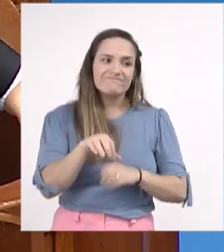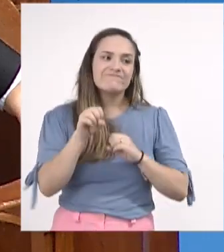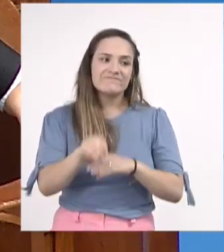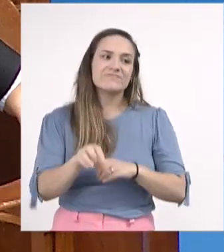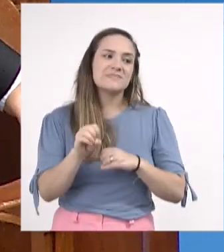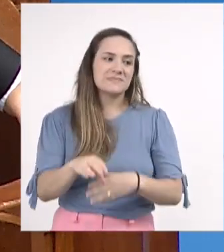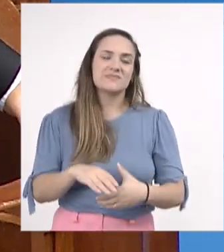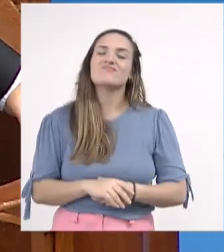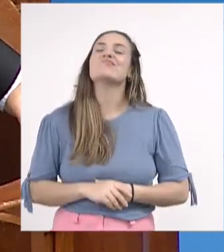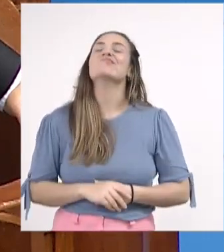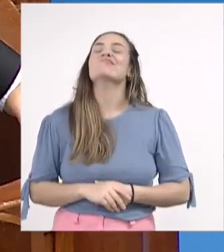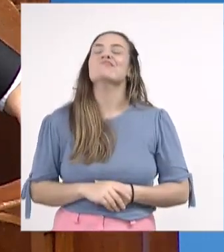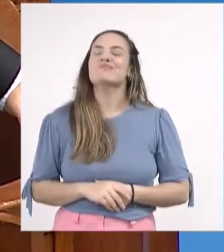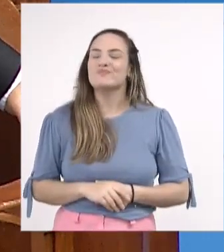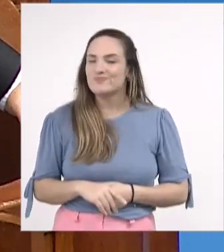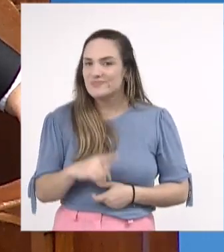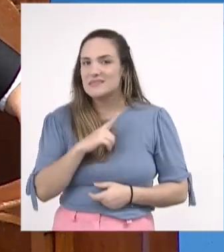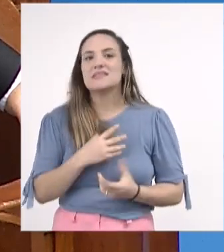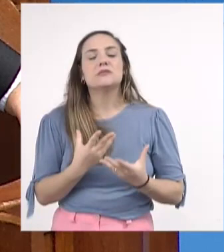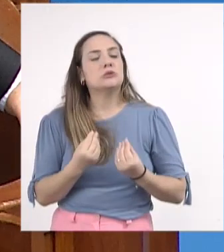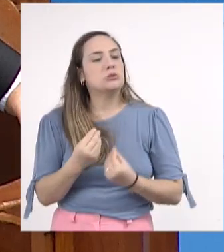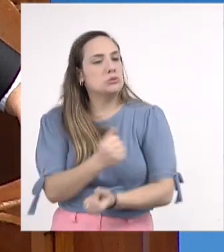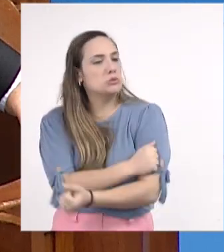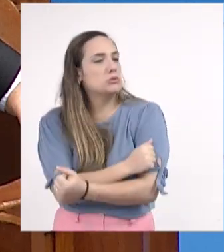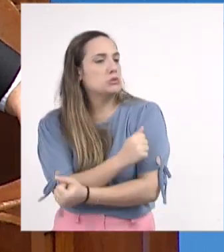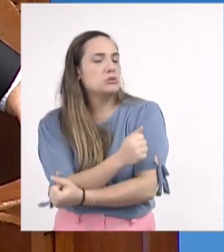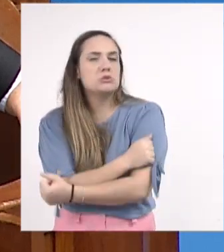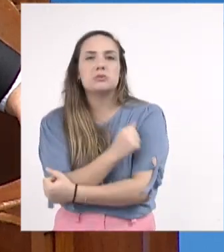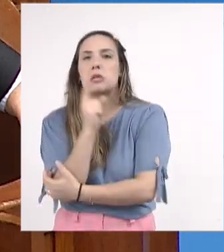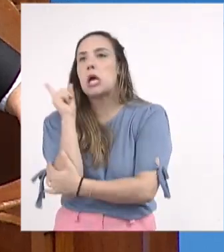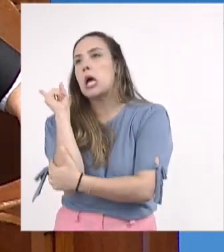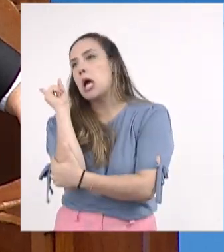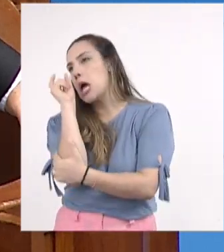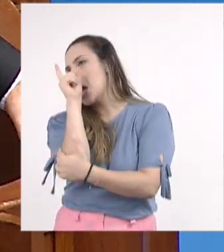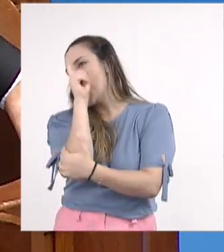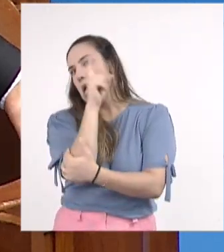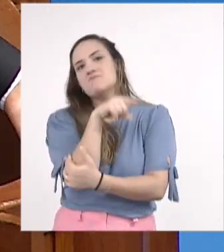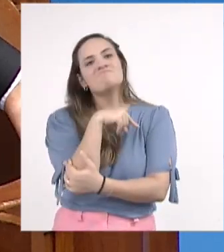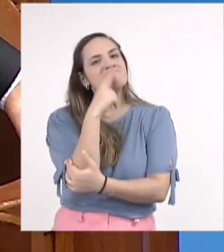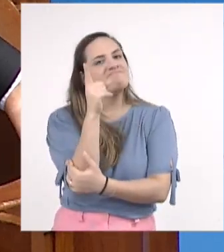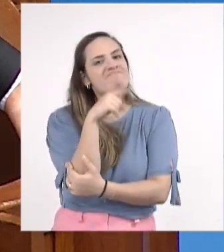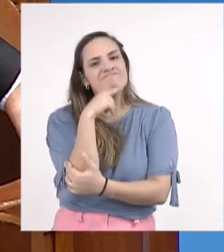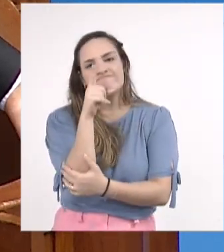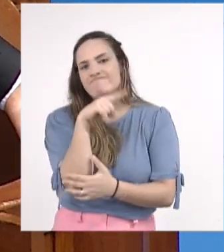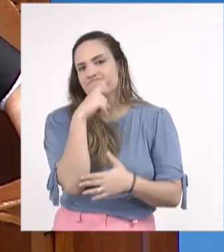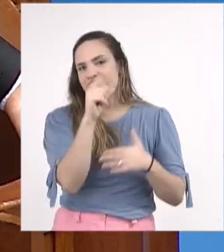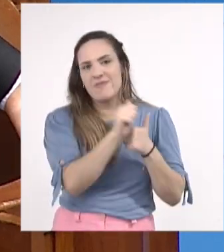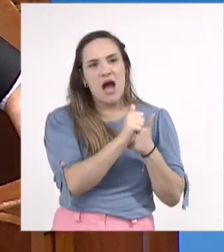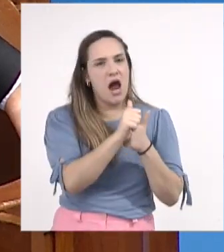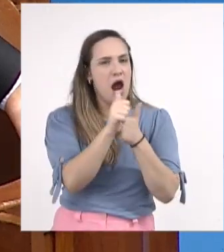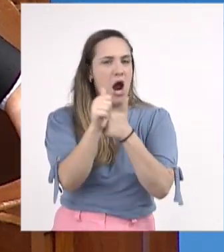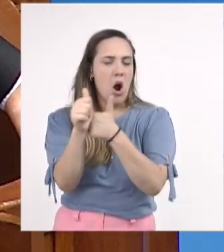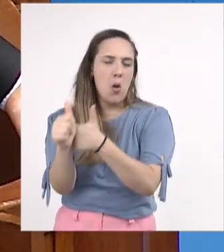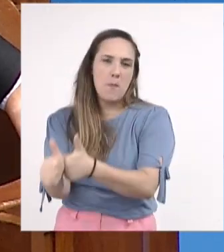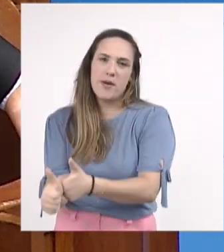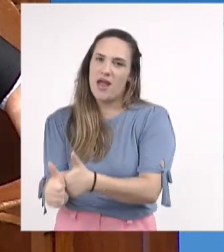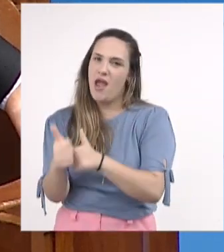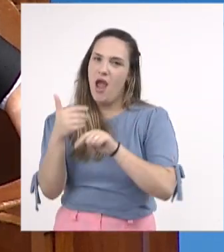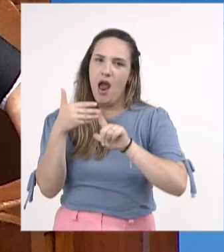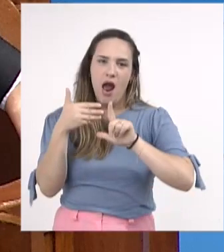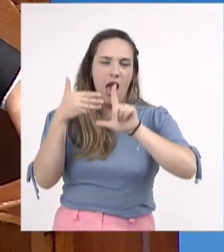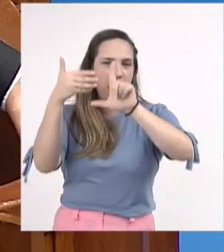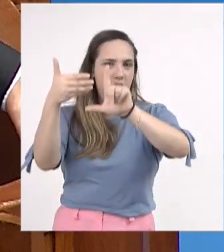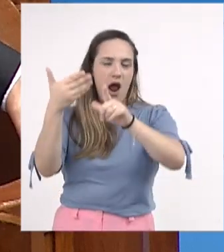tivemos, assim, muitos alunos com dificuldade de acompanhar o processo de